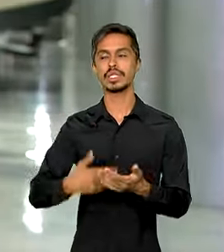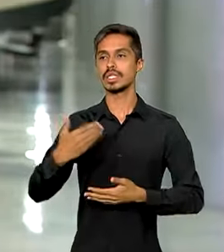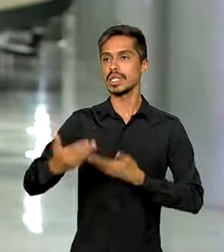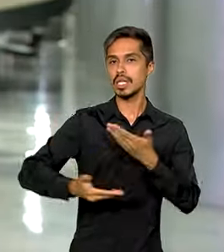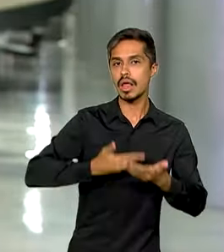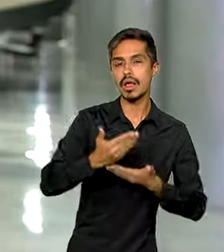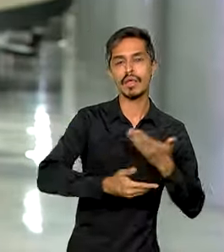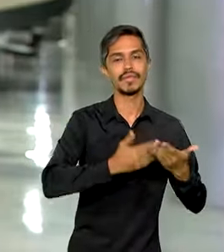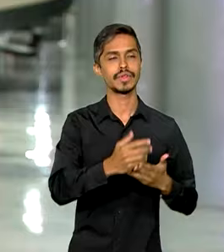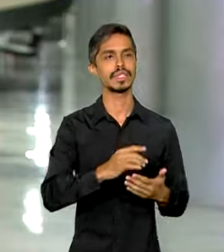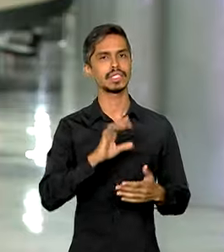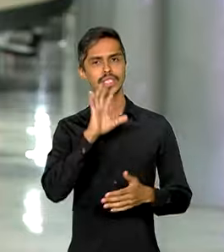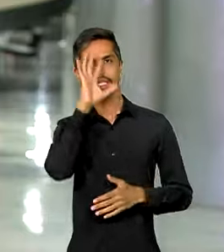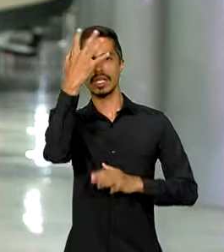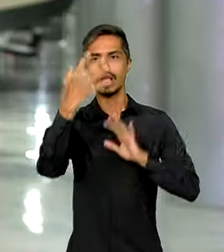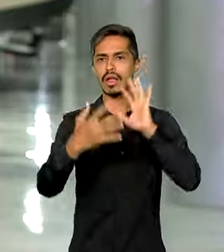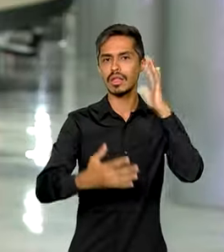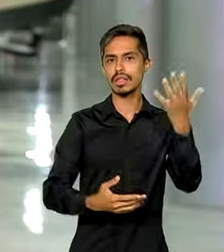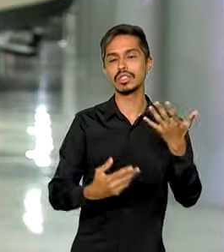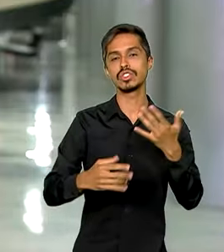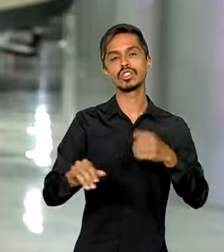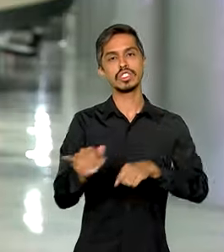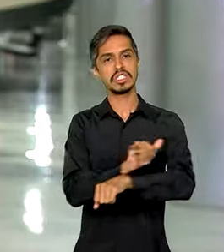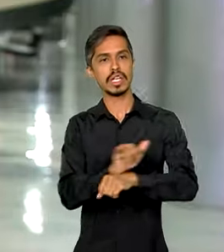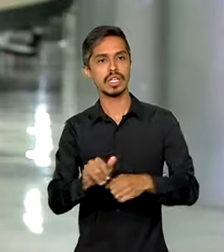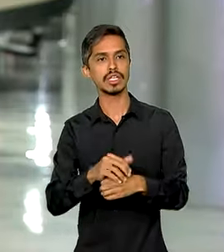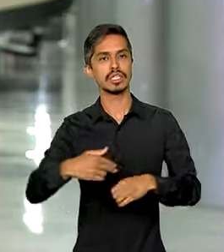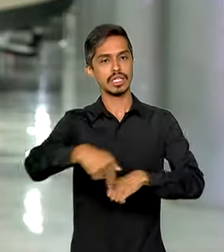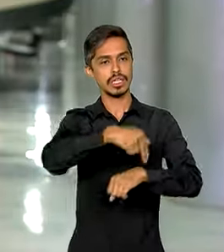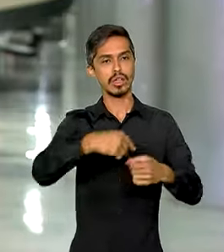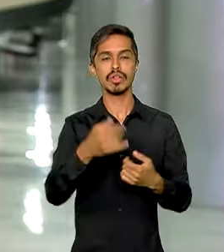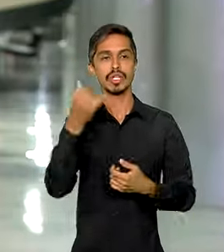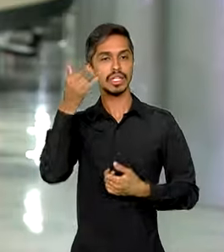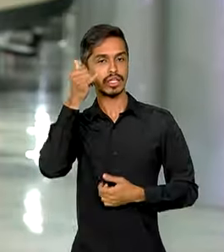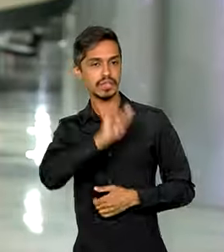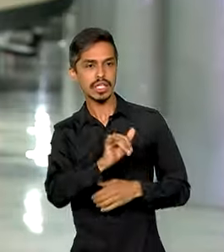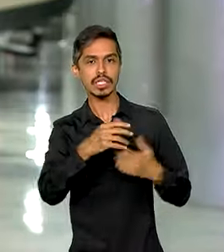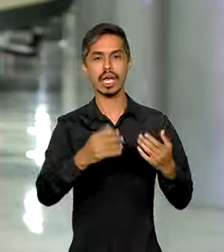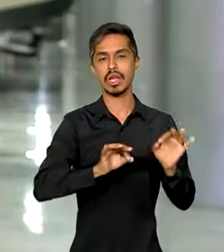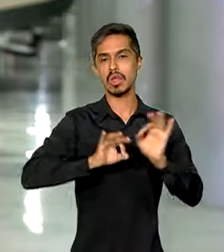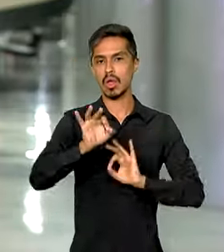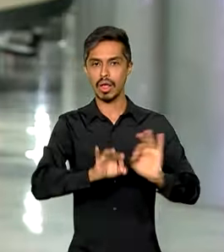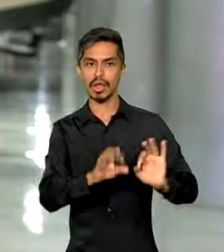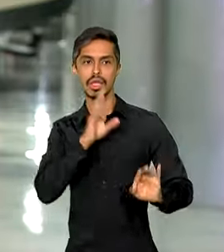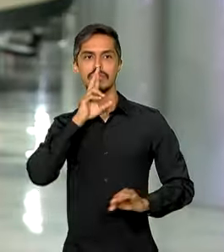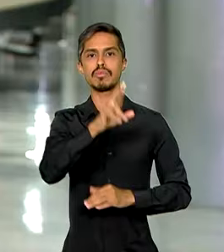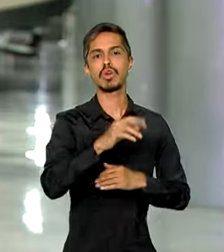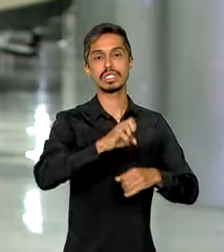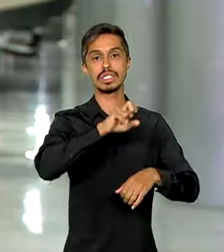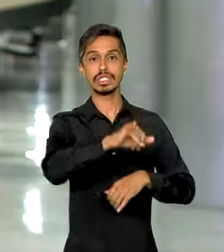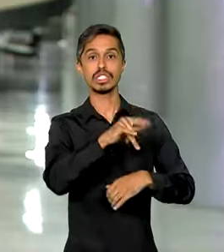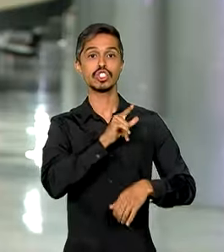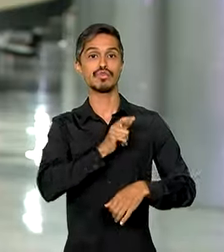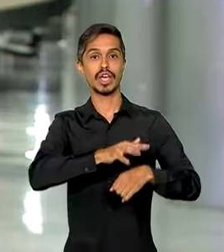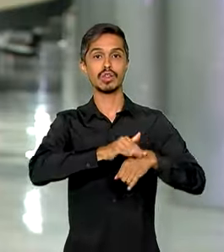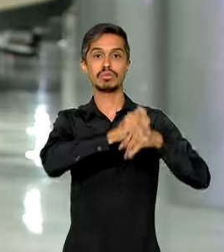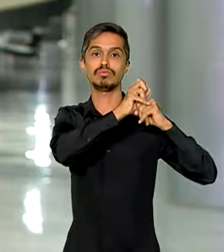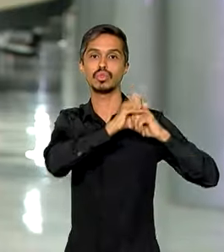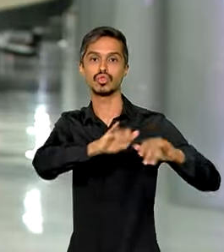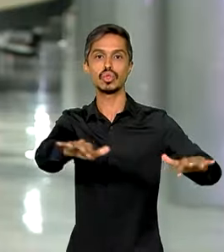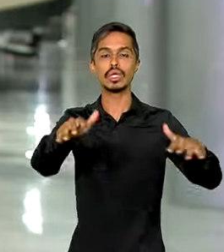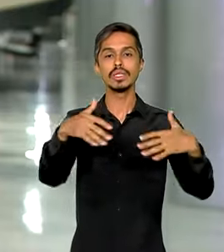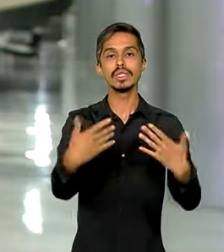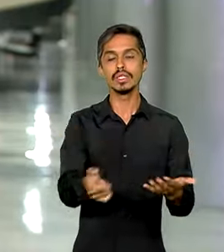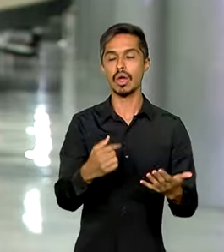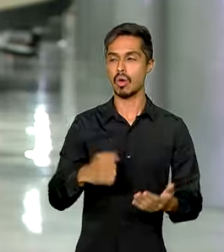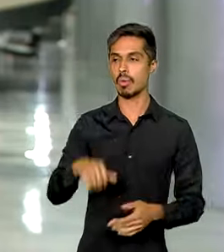negociação de instrumento internacional para a prevenção, preparo e resposta a pandemias, no qual o Brasil